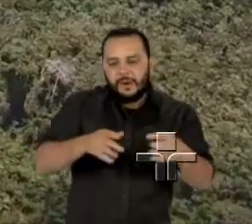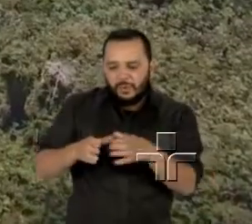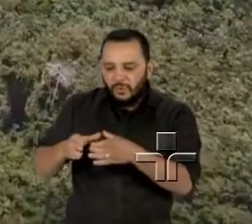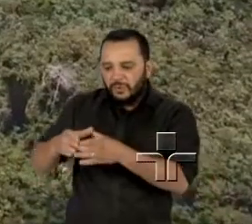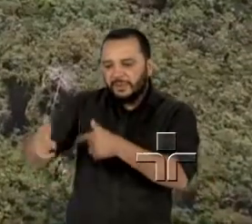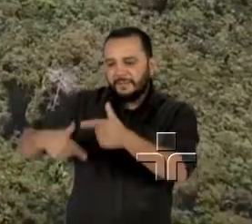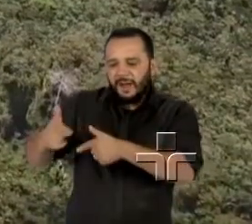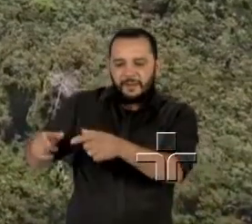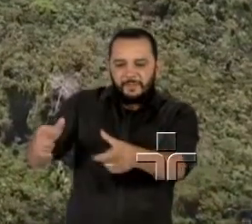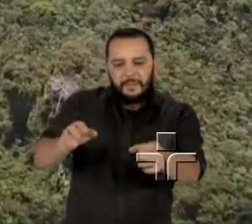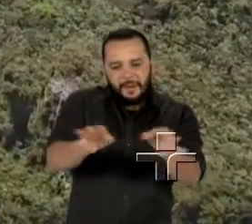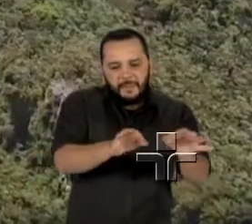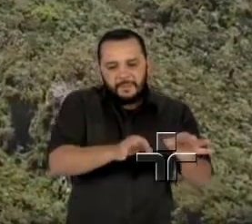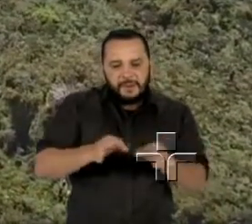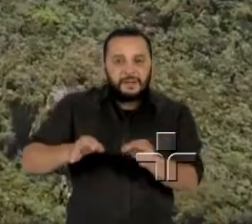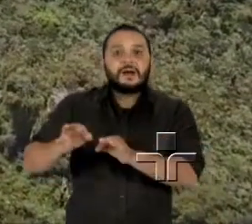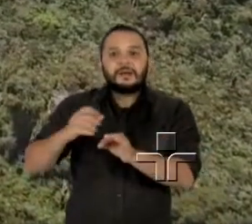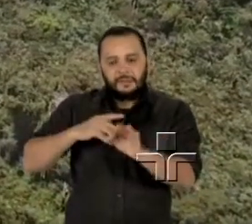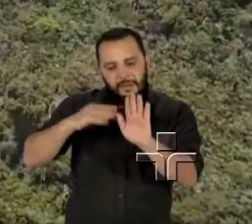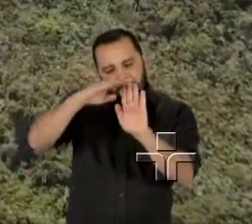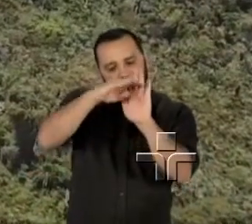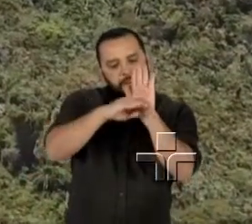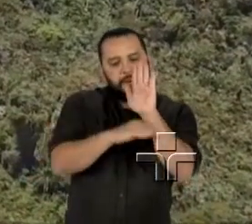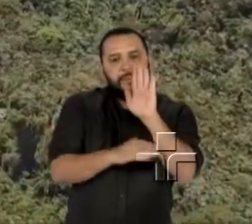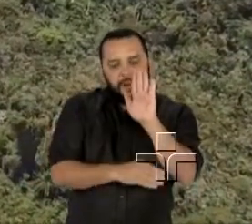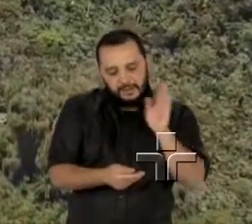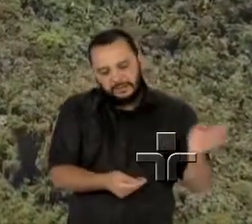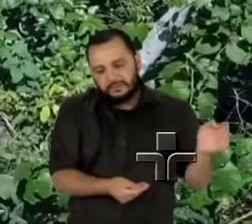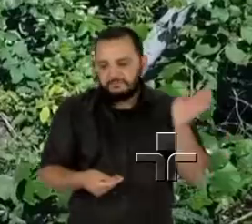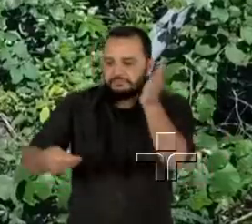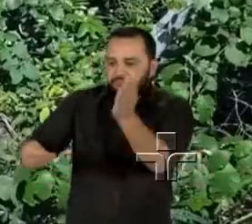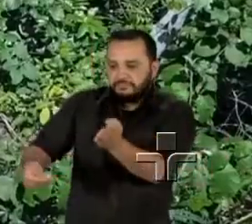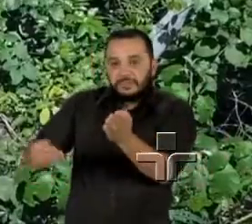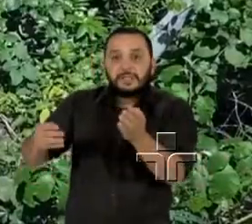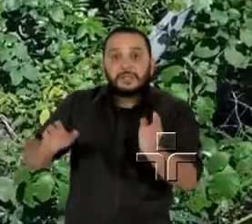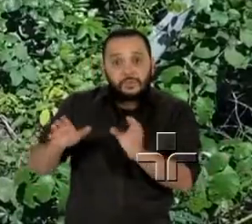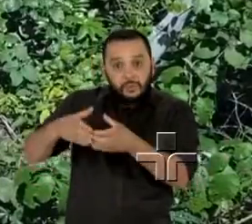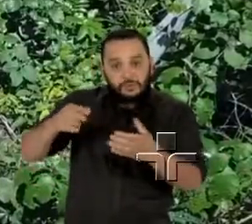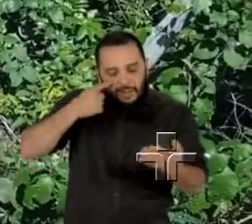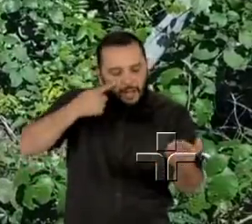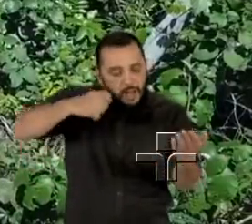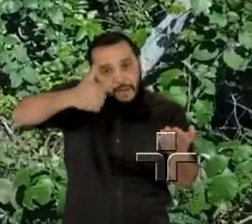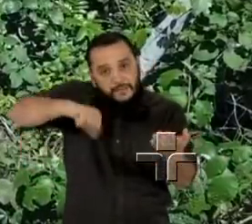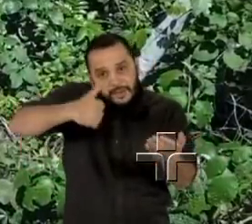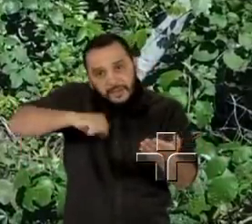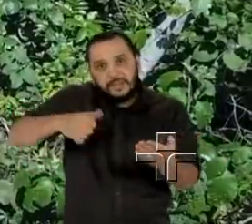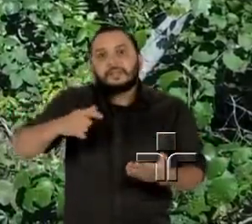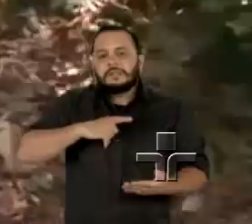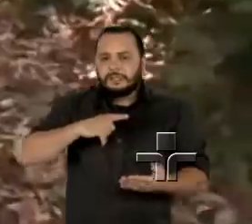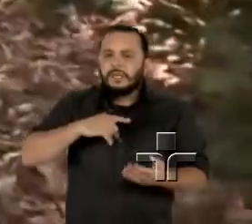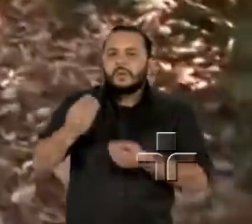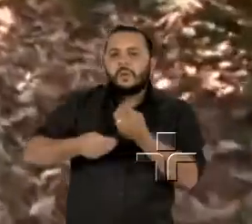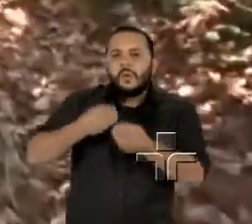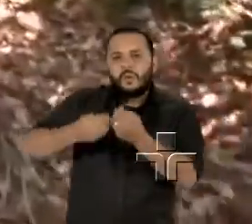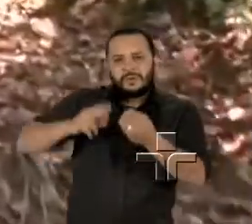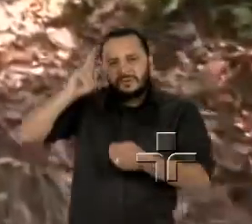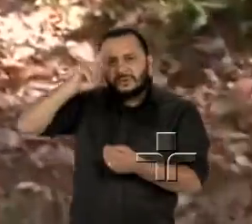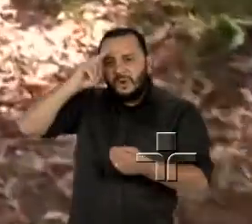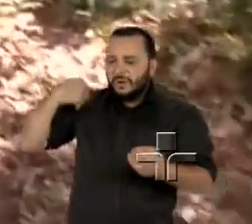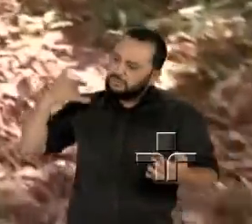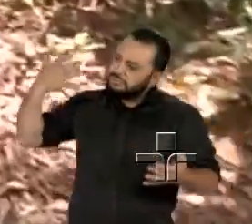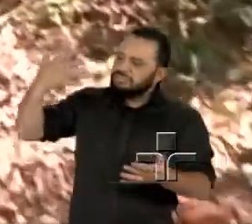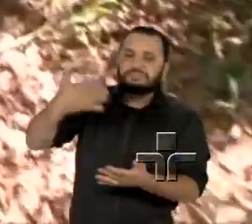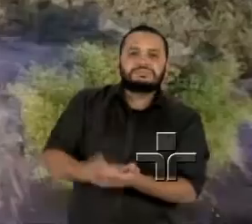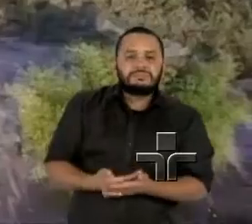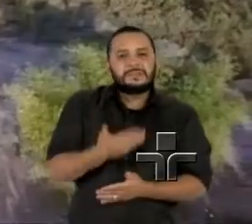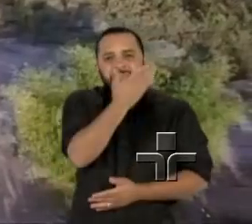para elaborar um documento básico que será analisado pelos participantes. Publicado em junho, além de traçar o histórico da presença humana na